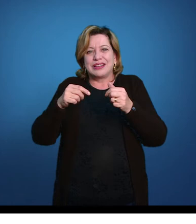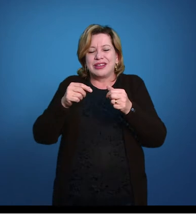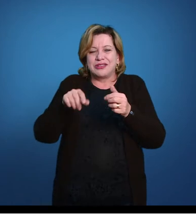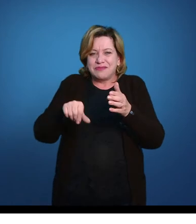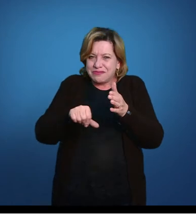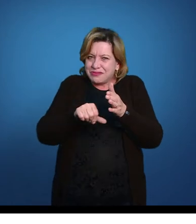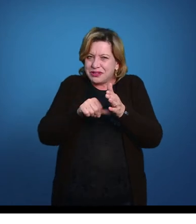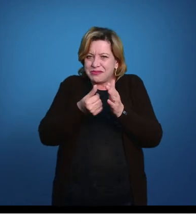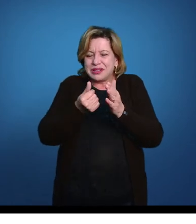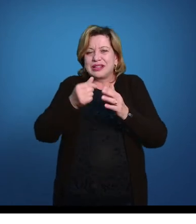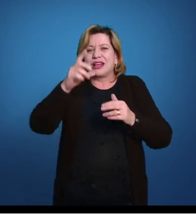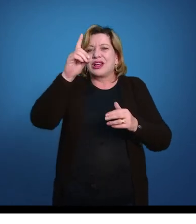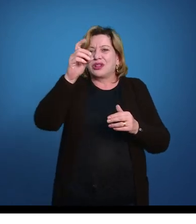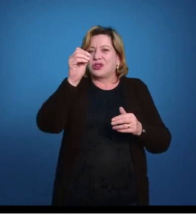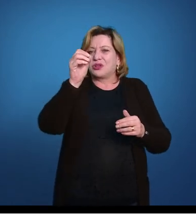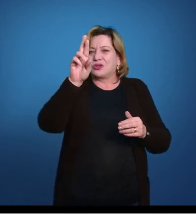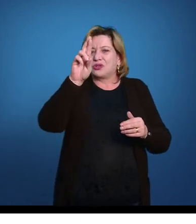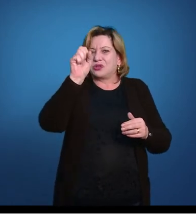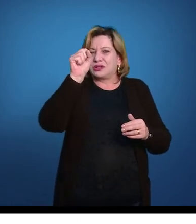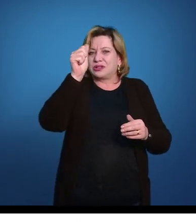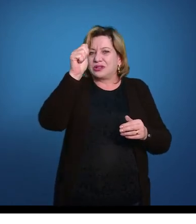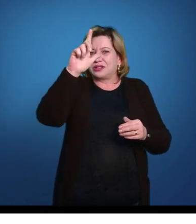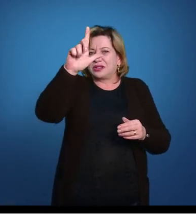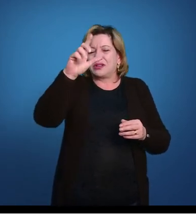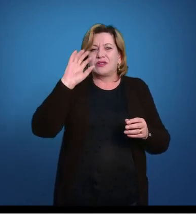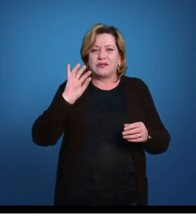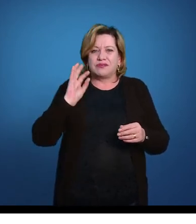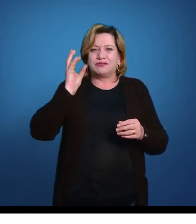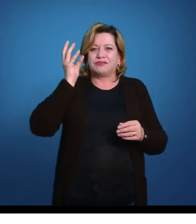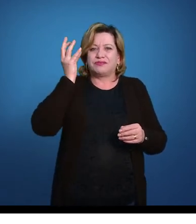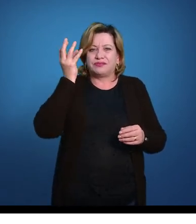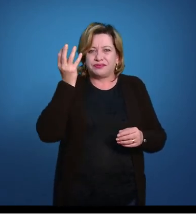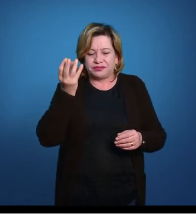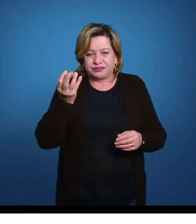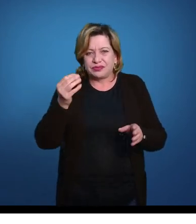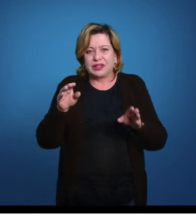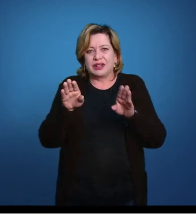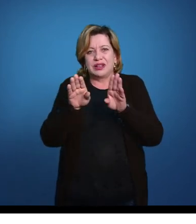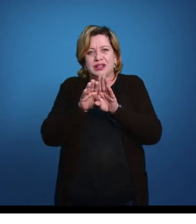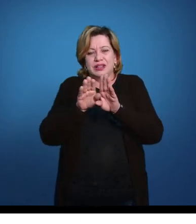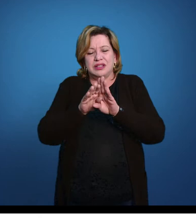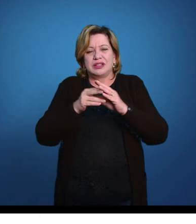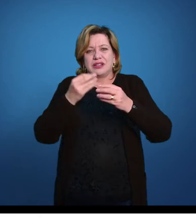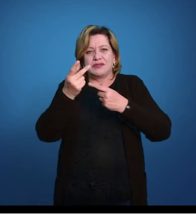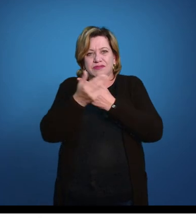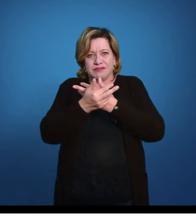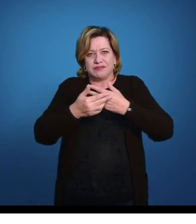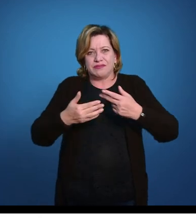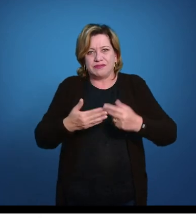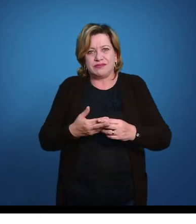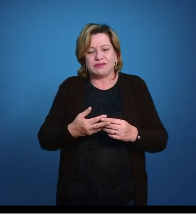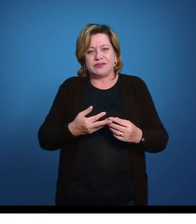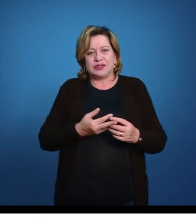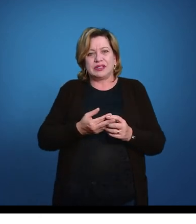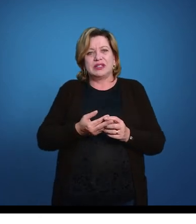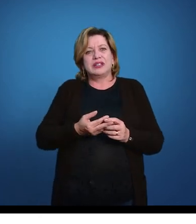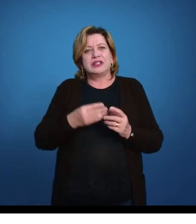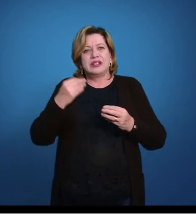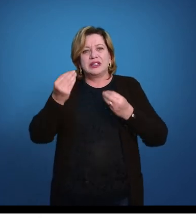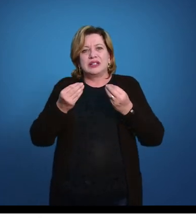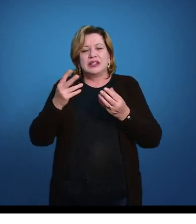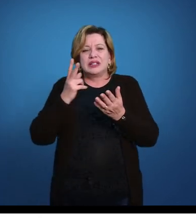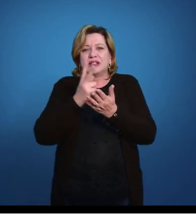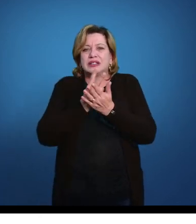nadadeira dorsal ou nadadeira dorsal anterior, nadadeira dorsal posterior ou segunda nadadeira dorsal e